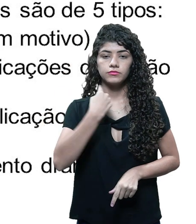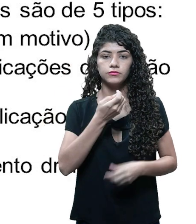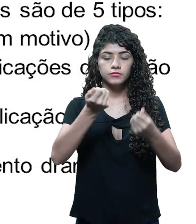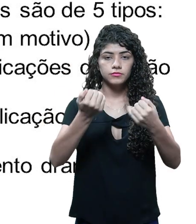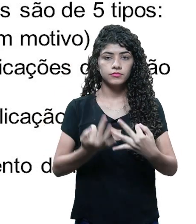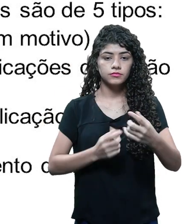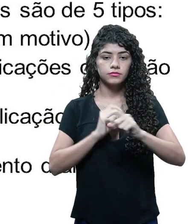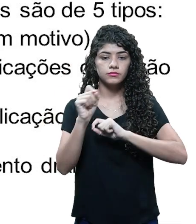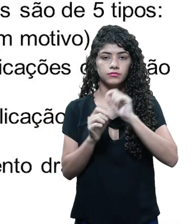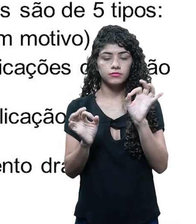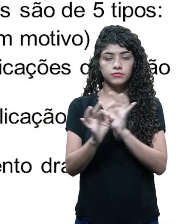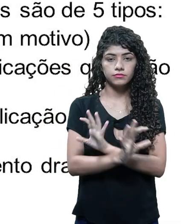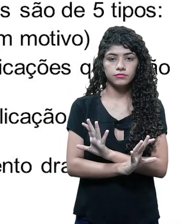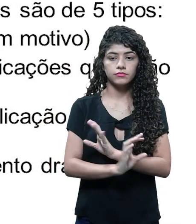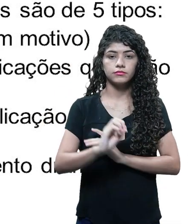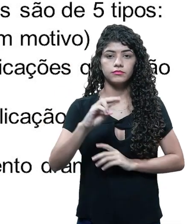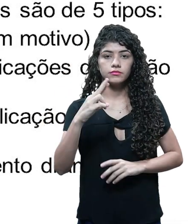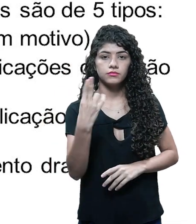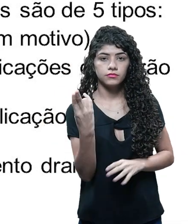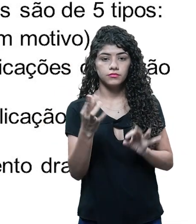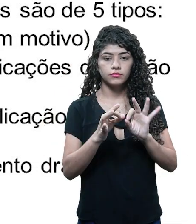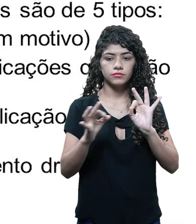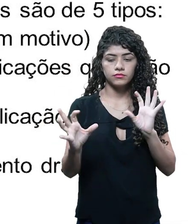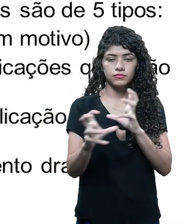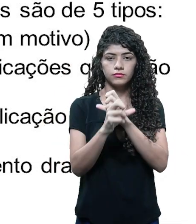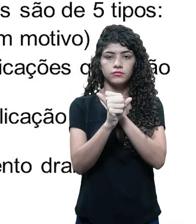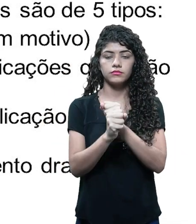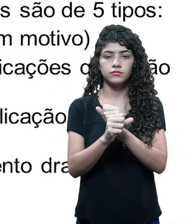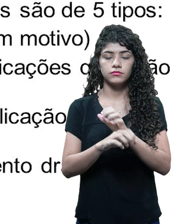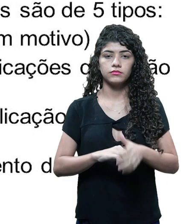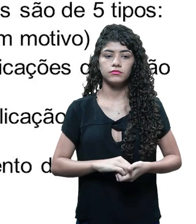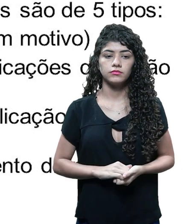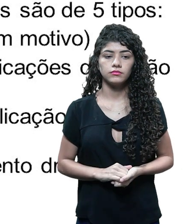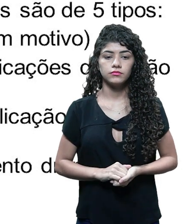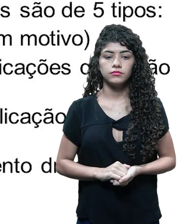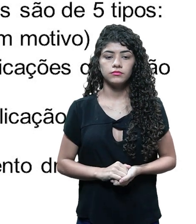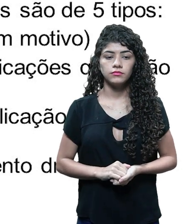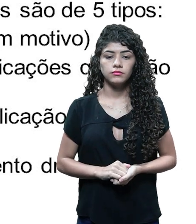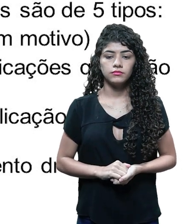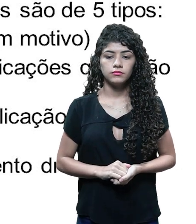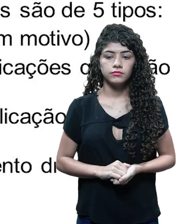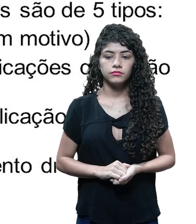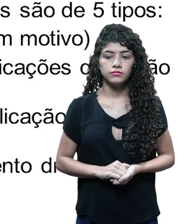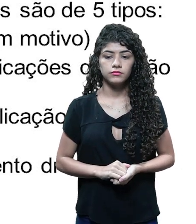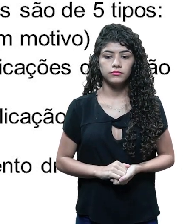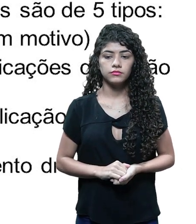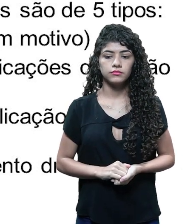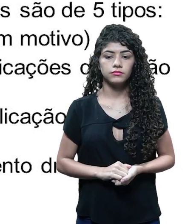que a gente chama também de cenas terminais ou cenas mais conclusivas, cenas de conclusão.